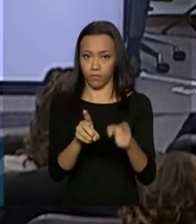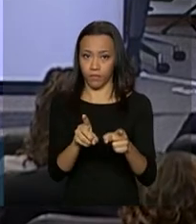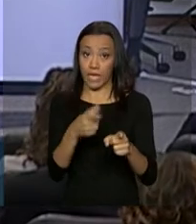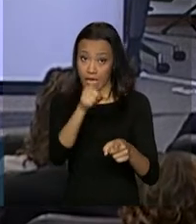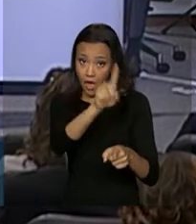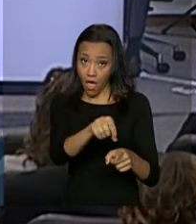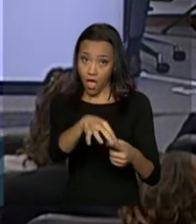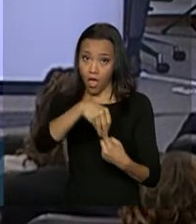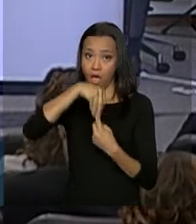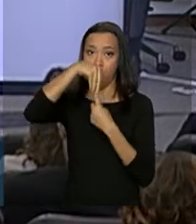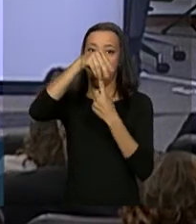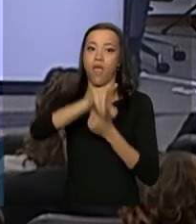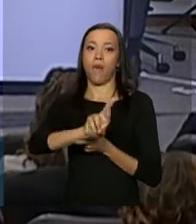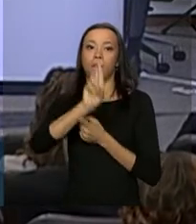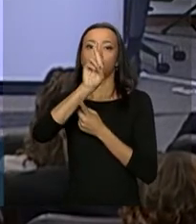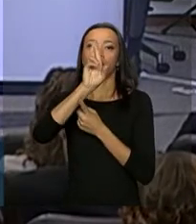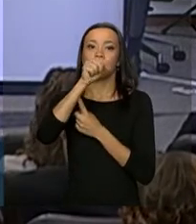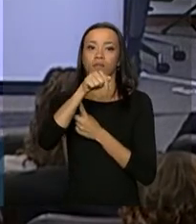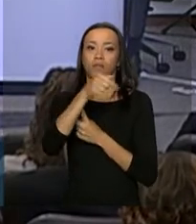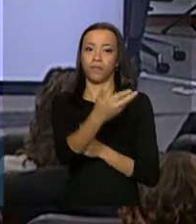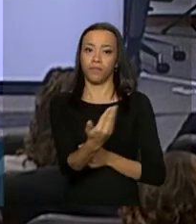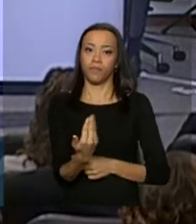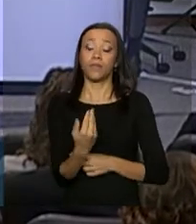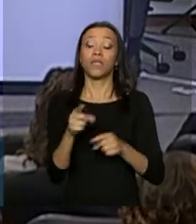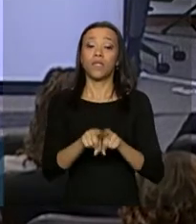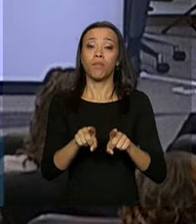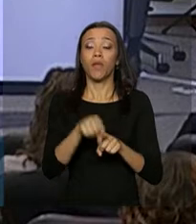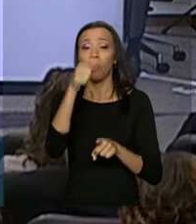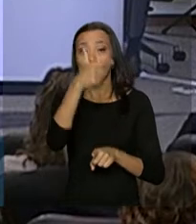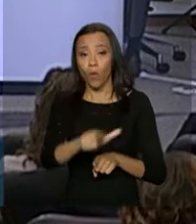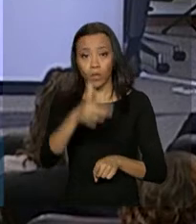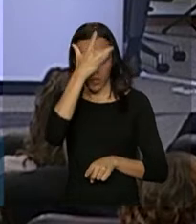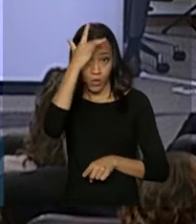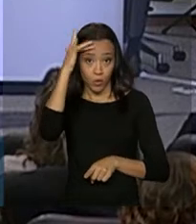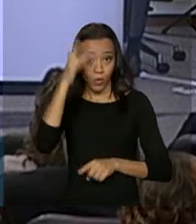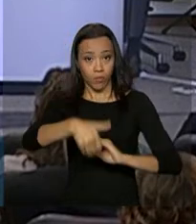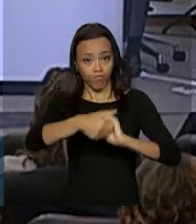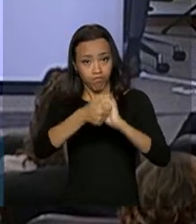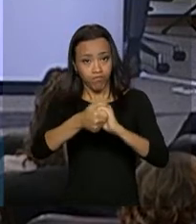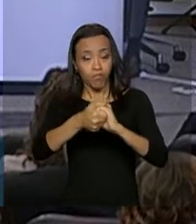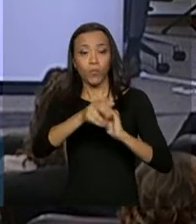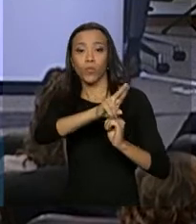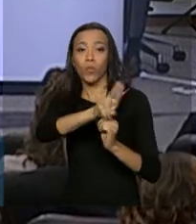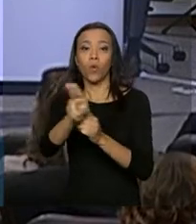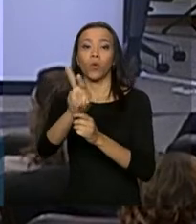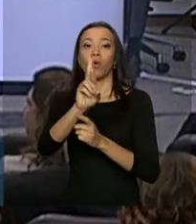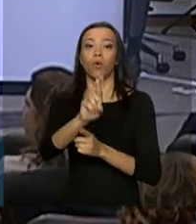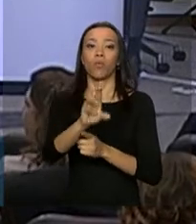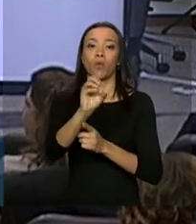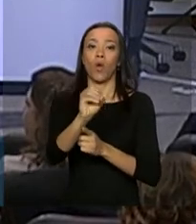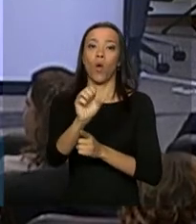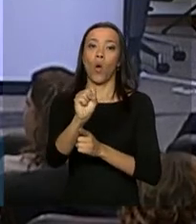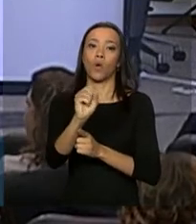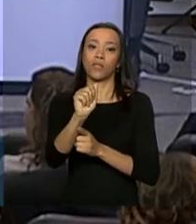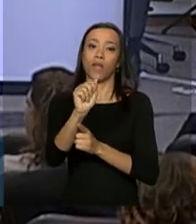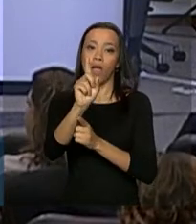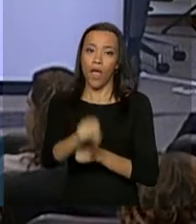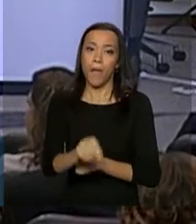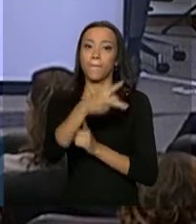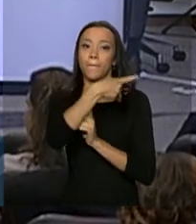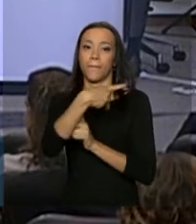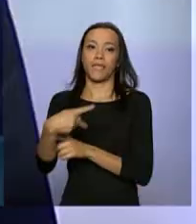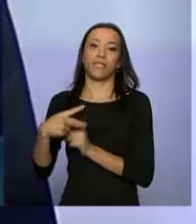Eu queria saudar a Rosa Maria, presidenta do Sindicato dos Auditores Fiscais,